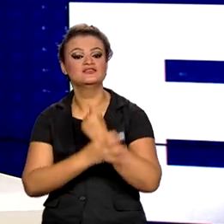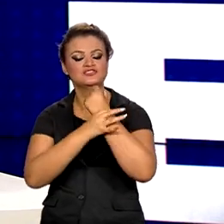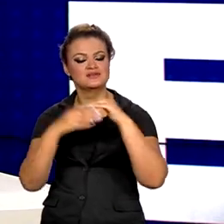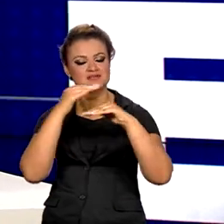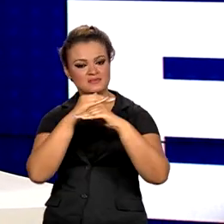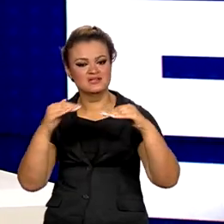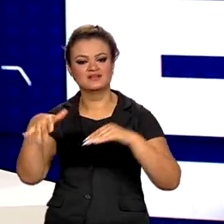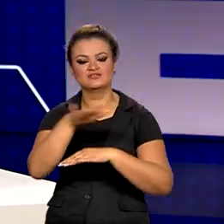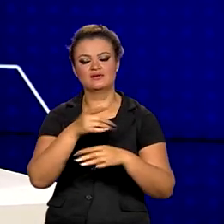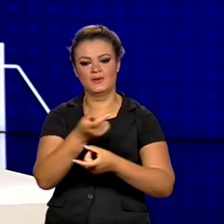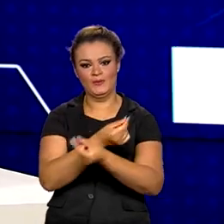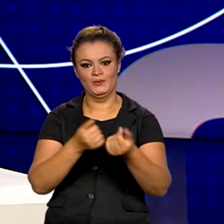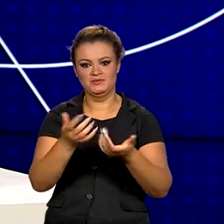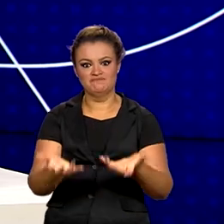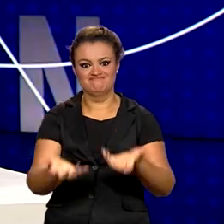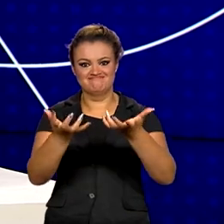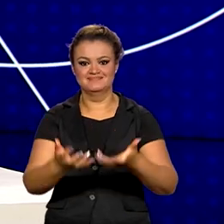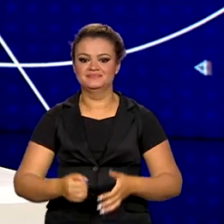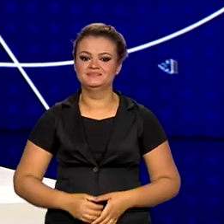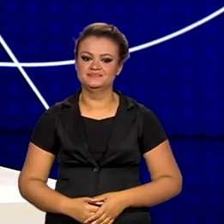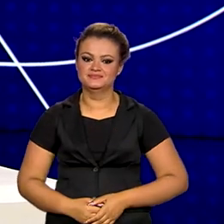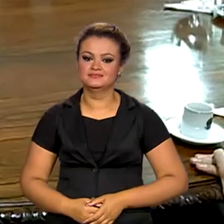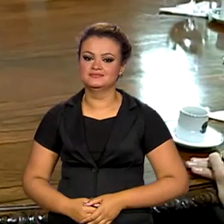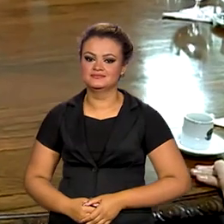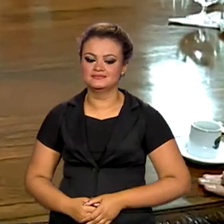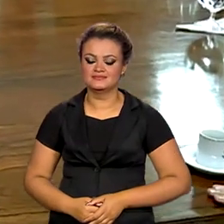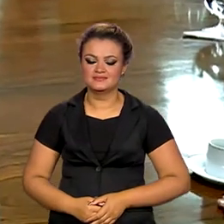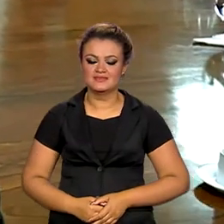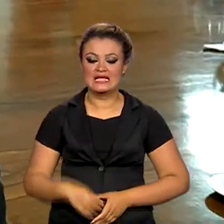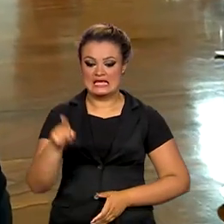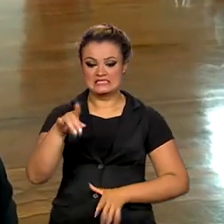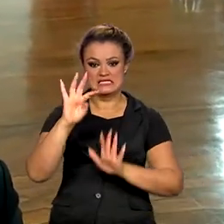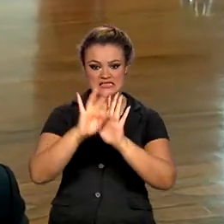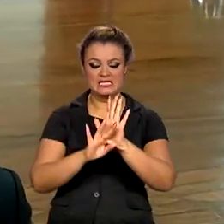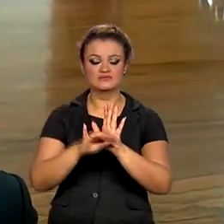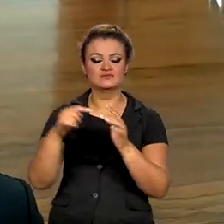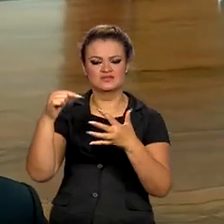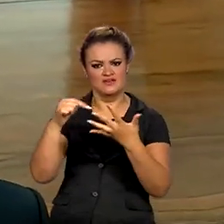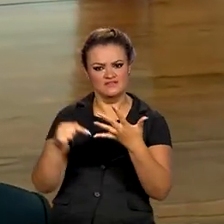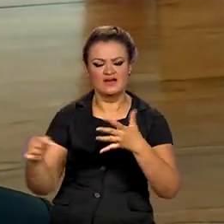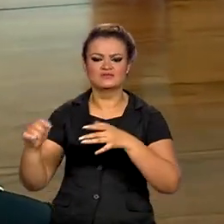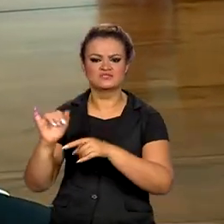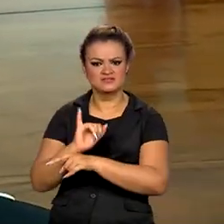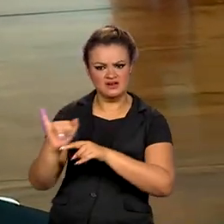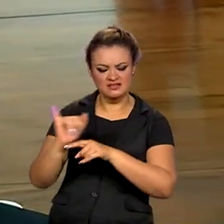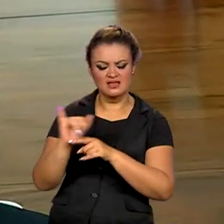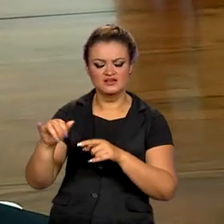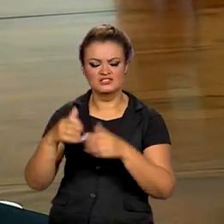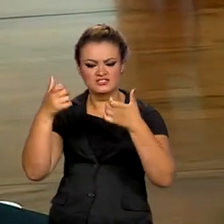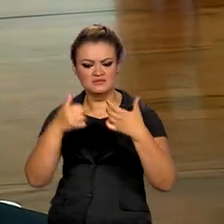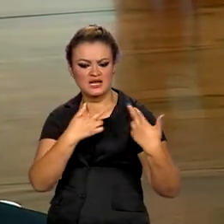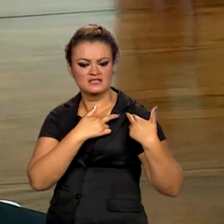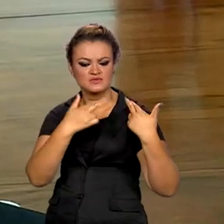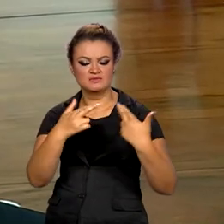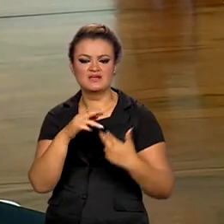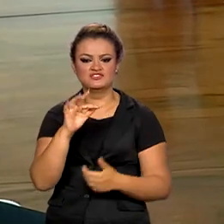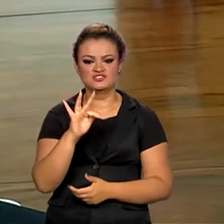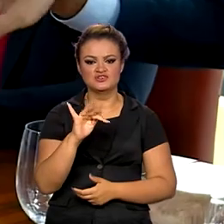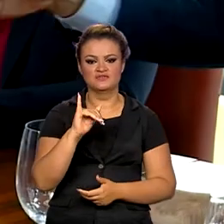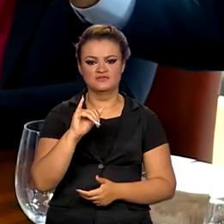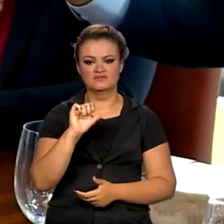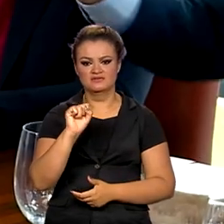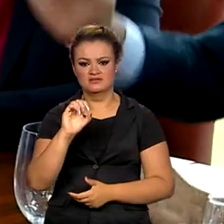estabilidade e o crescimento da economia. O texto cria mecanismos de responsabilidade fiscal sem